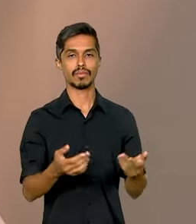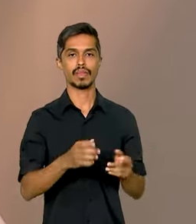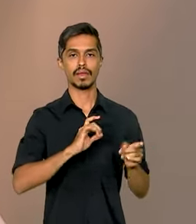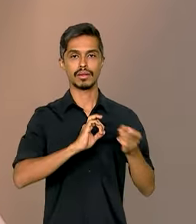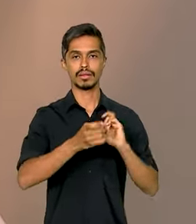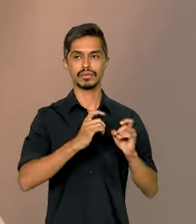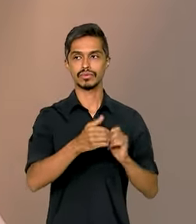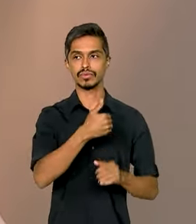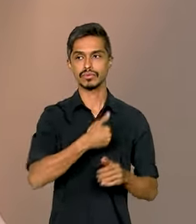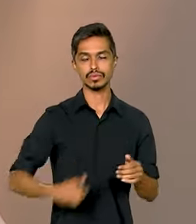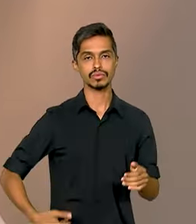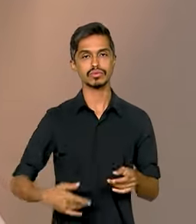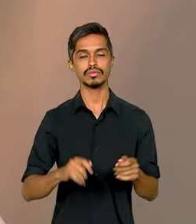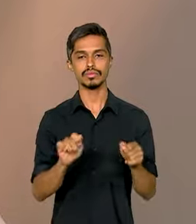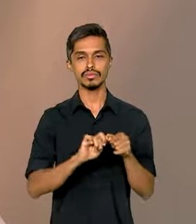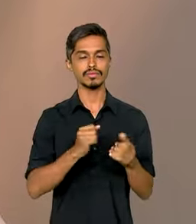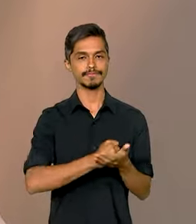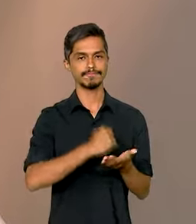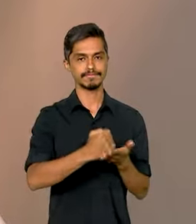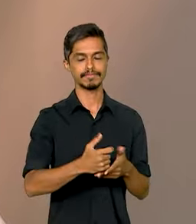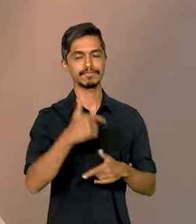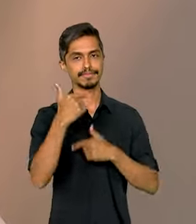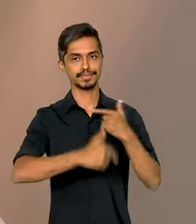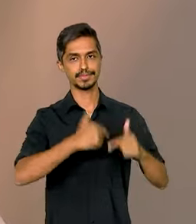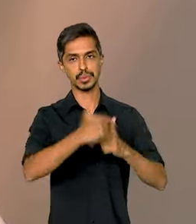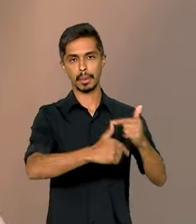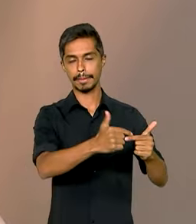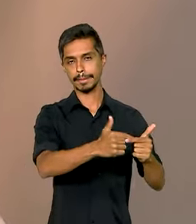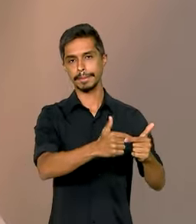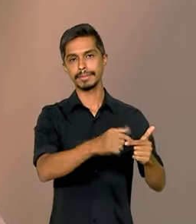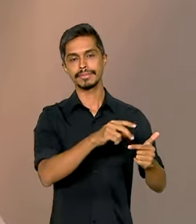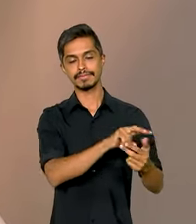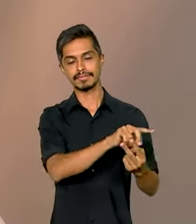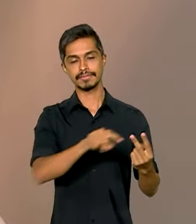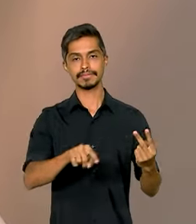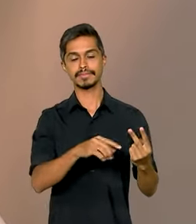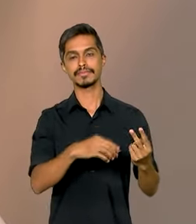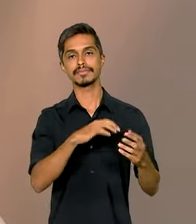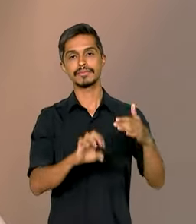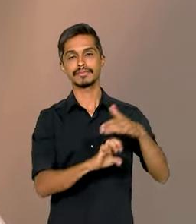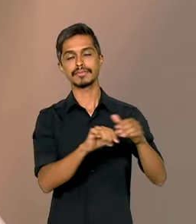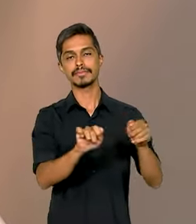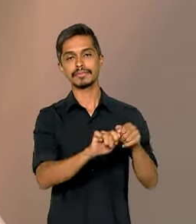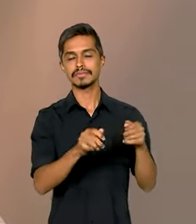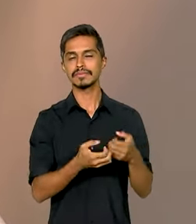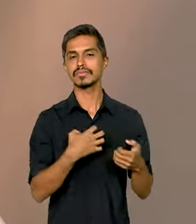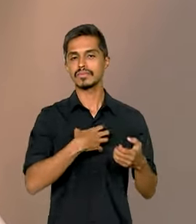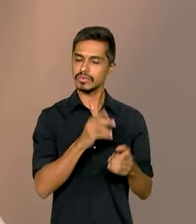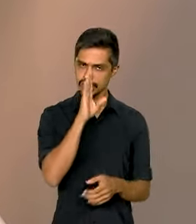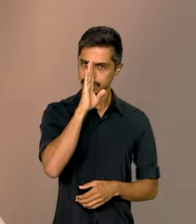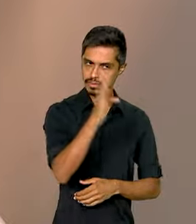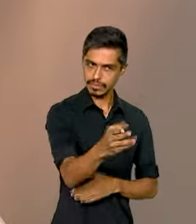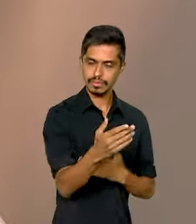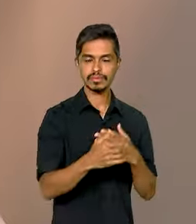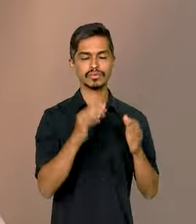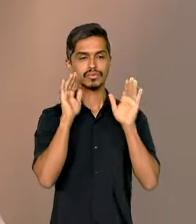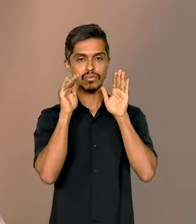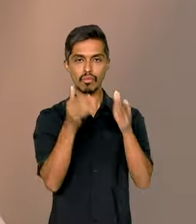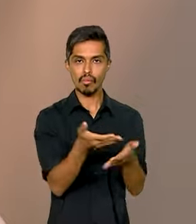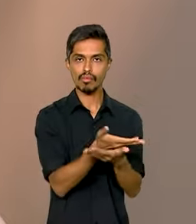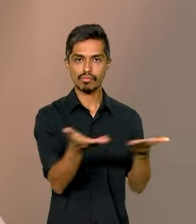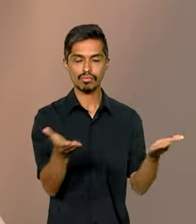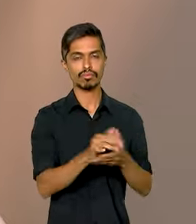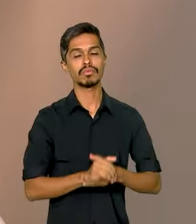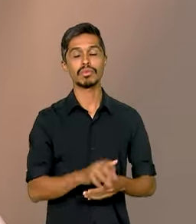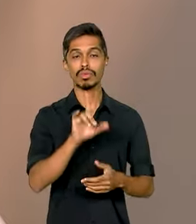a administração pública federal faça a contratação dos serviços que essas duas empresas oferecem, de forma direta, preferencial. Isso também